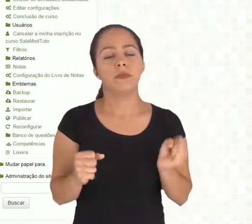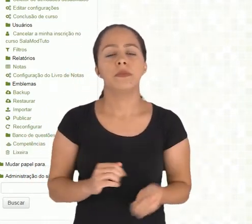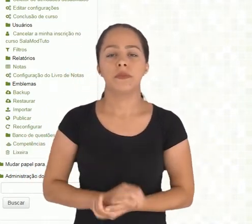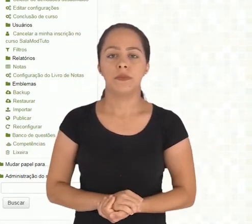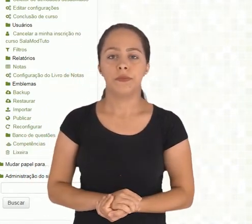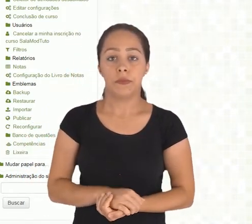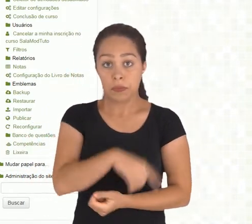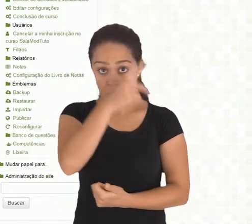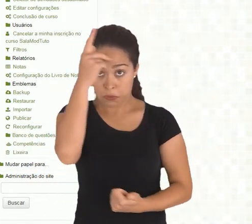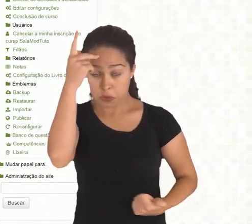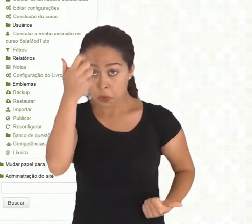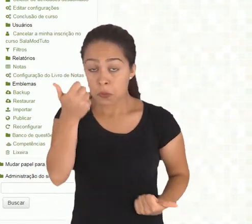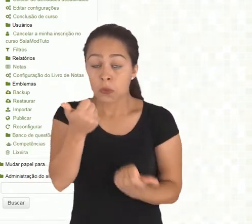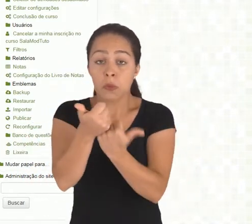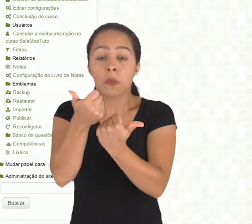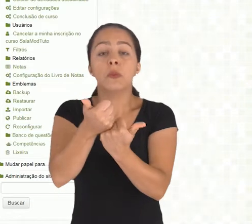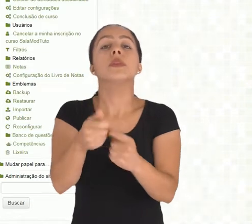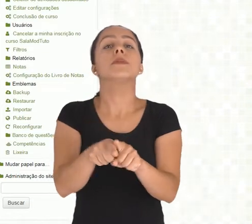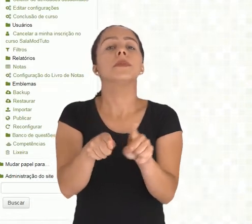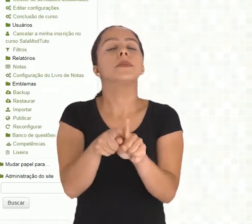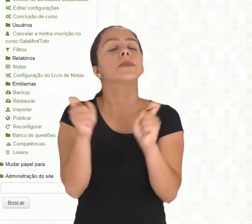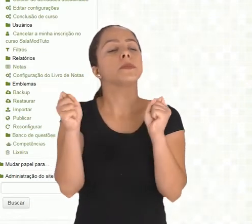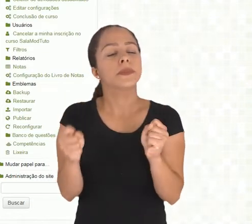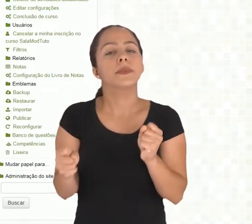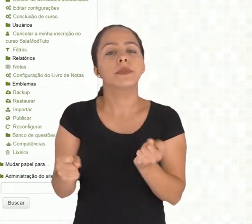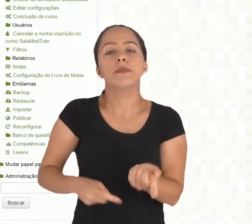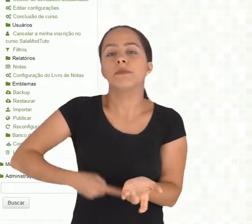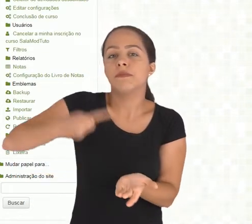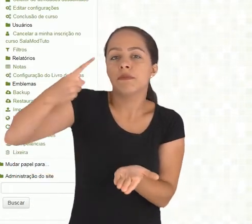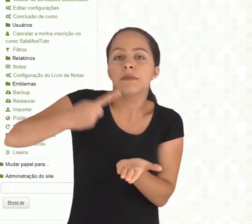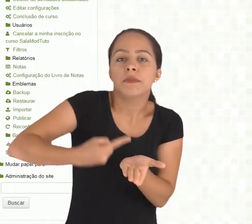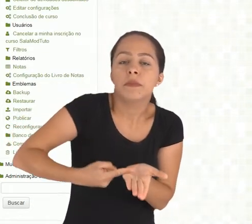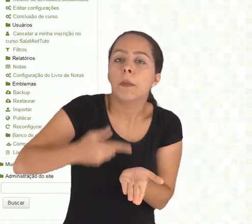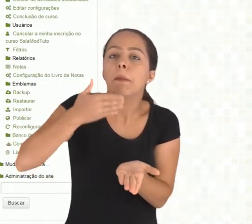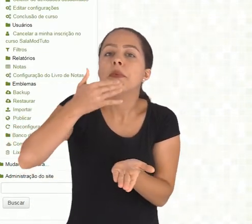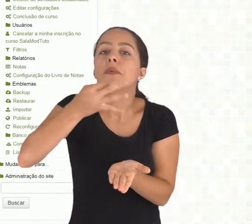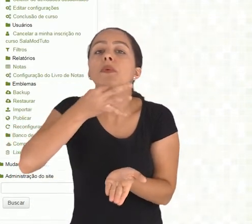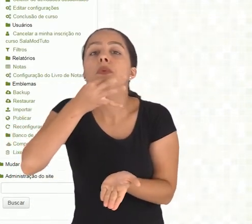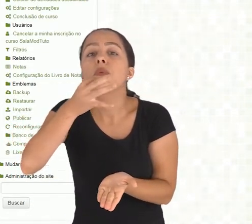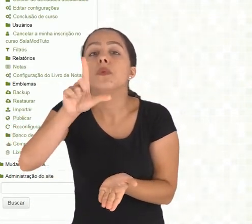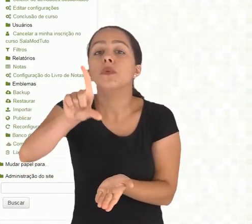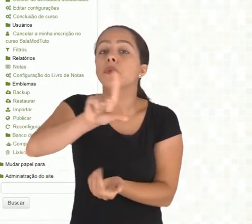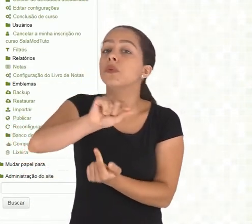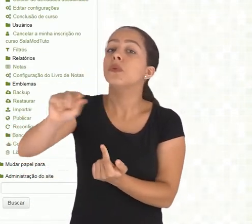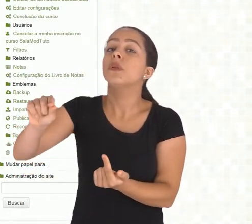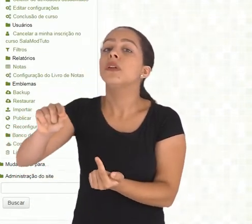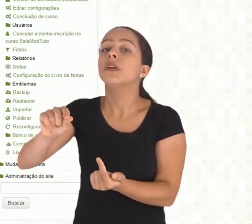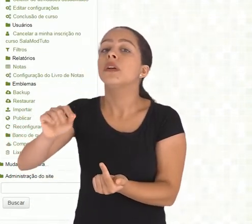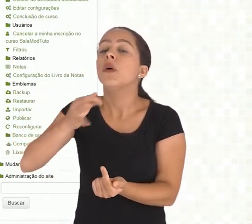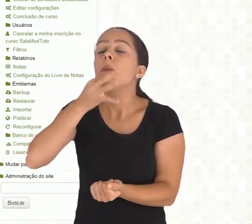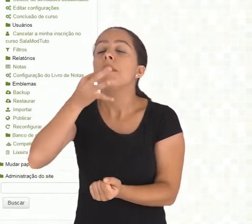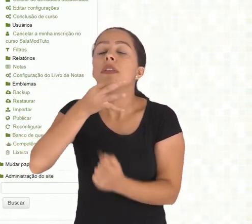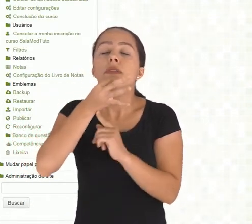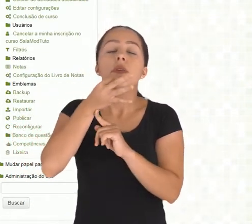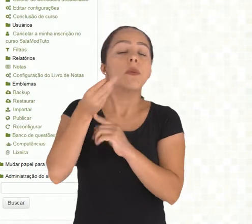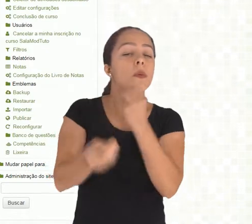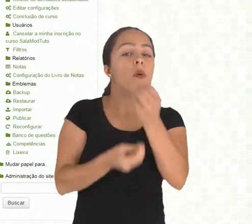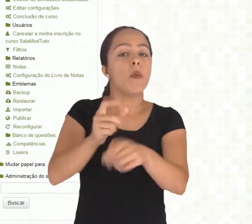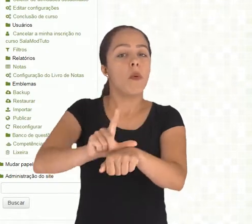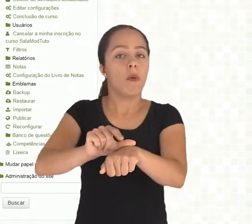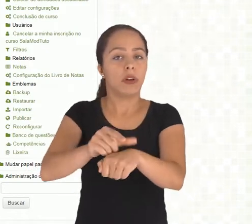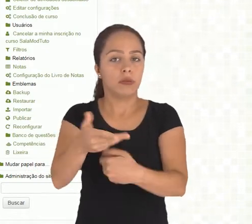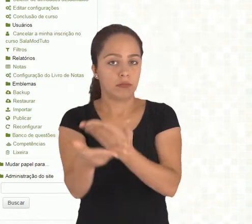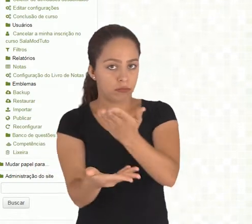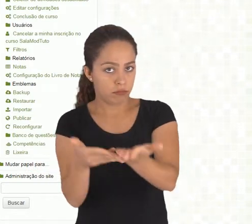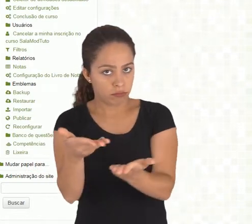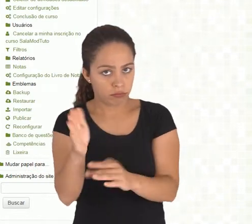decidir em conjunto horários de atendimento. Então a escolha tem algumas opções, ela é um item que